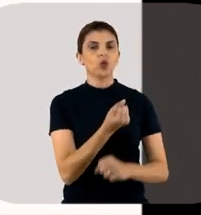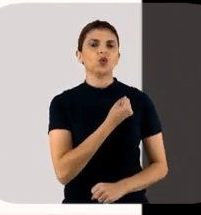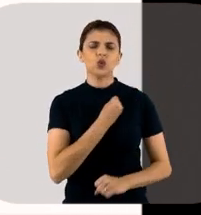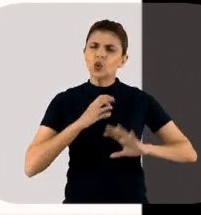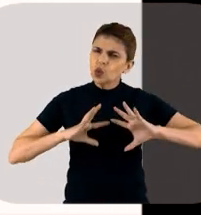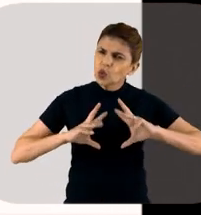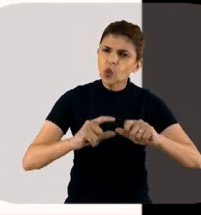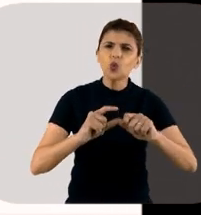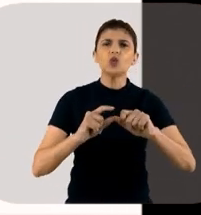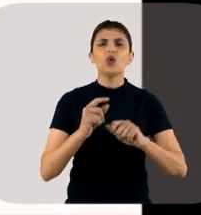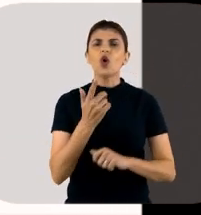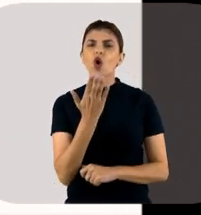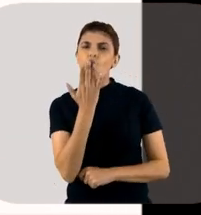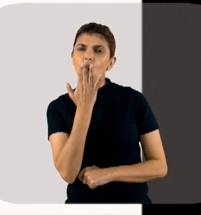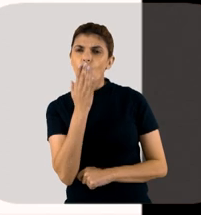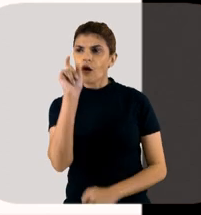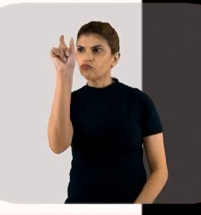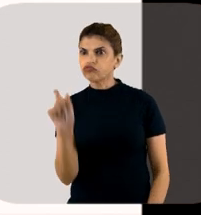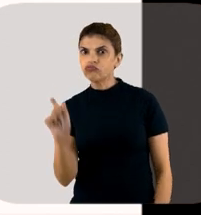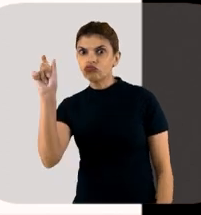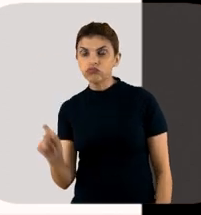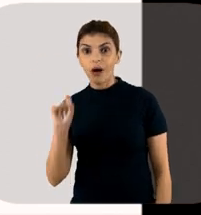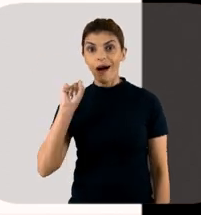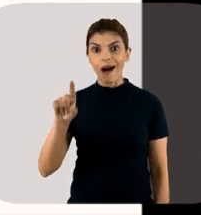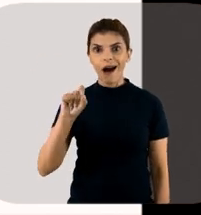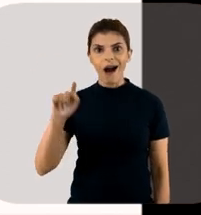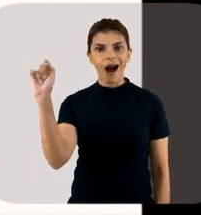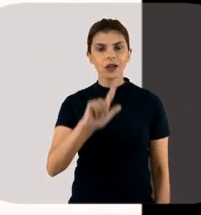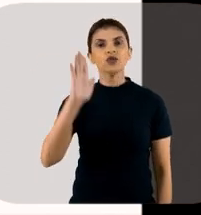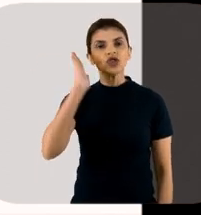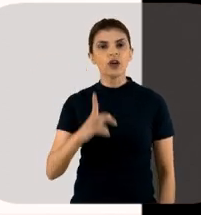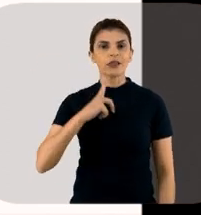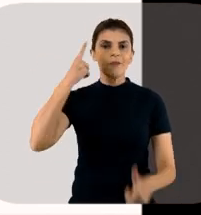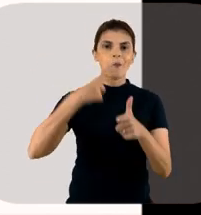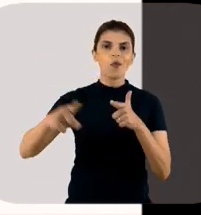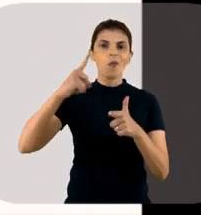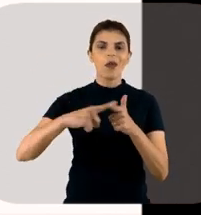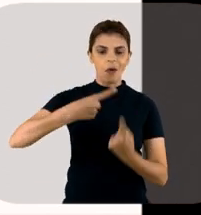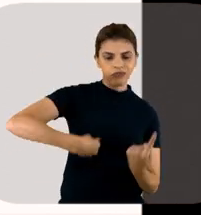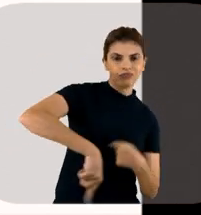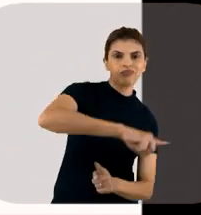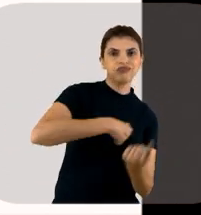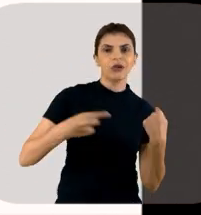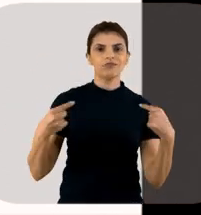Ou seja, tudo que está azul já era disfunção